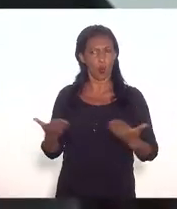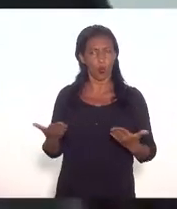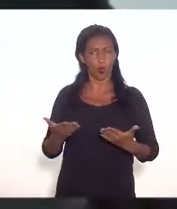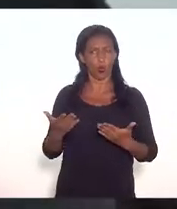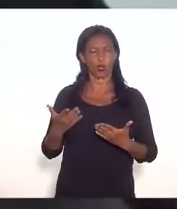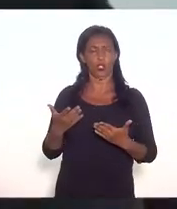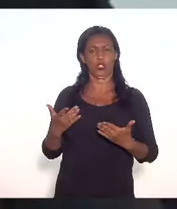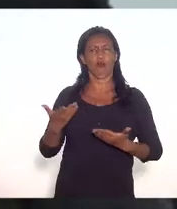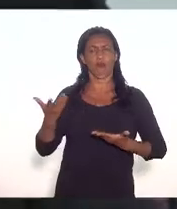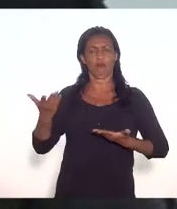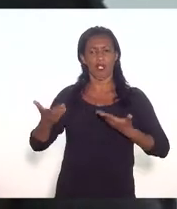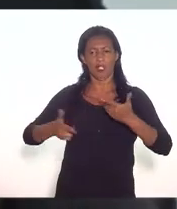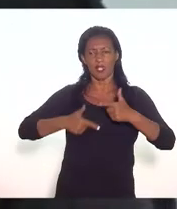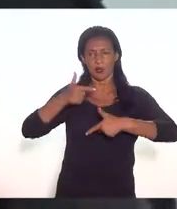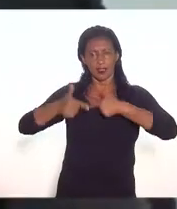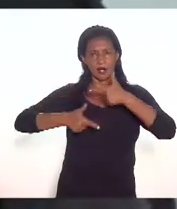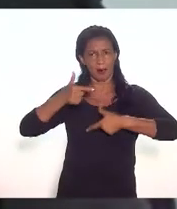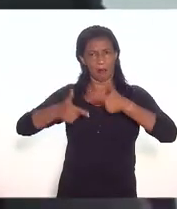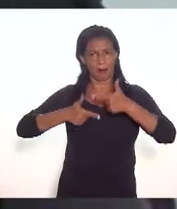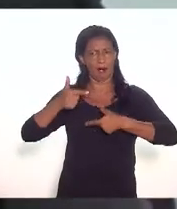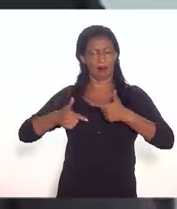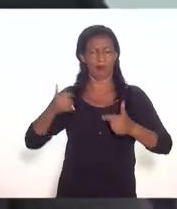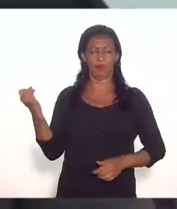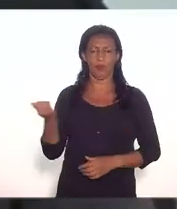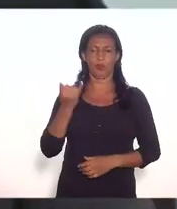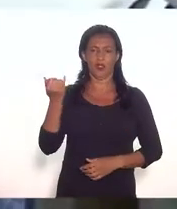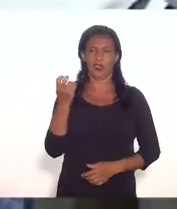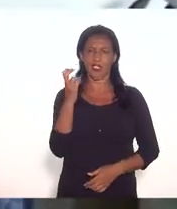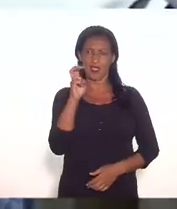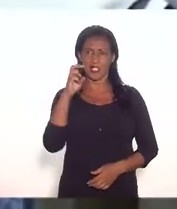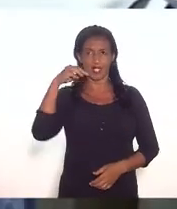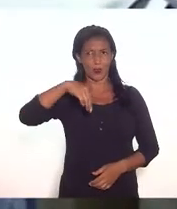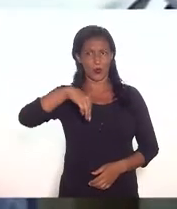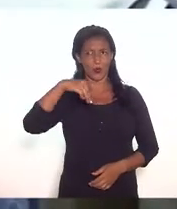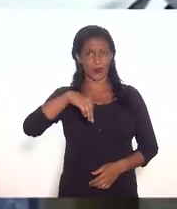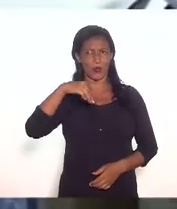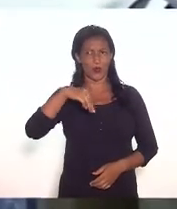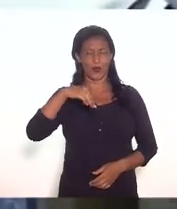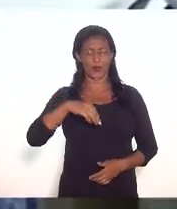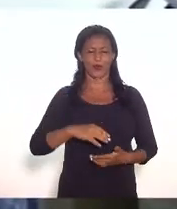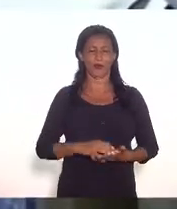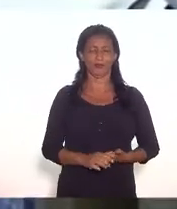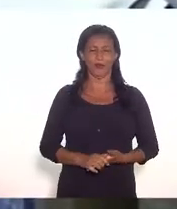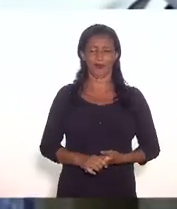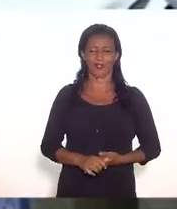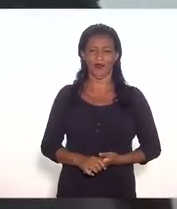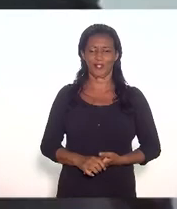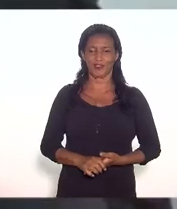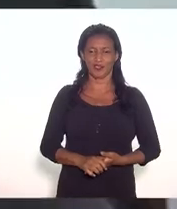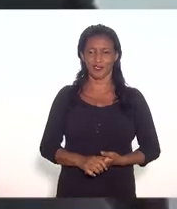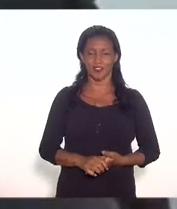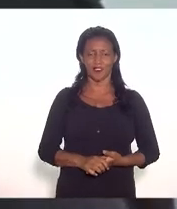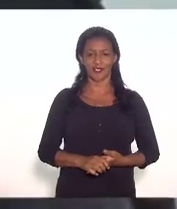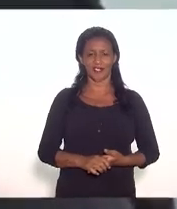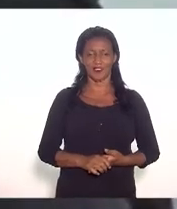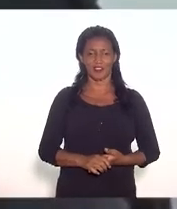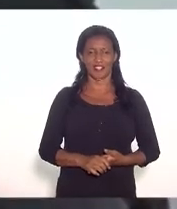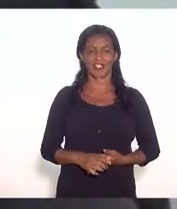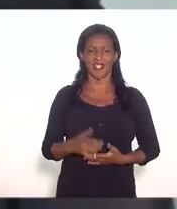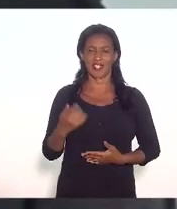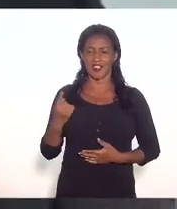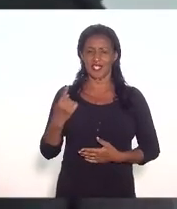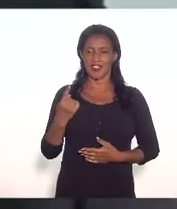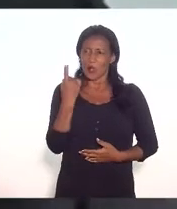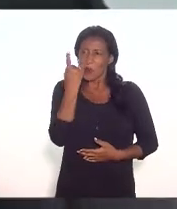Galeão então não sei se ultrapassei meu tempo cinco minutos deputado é não tão nenhuma de deputado de estado que atuma sempre que em